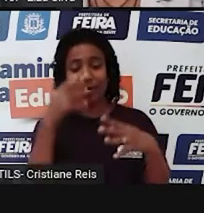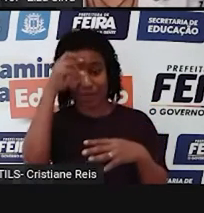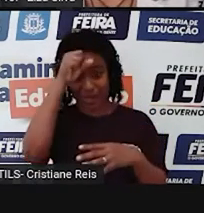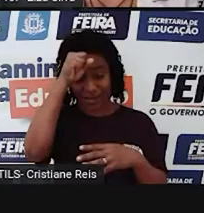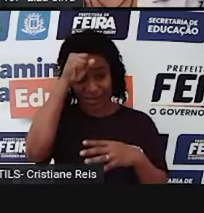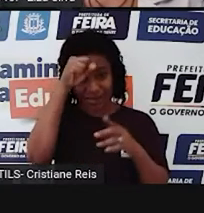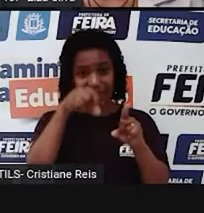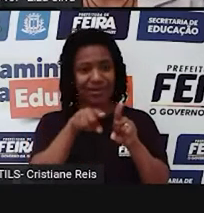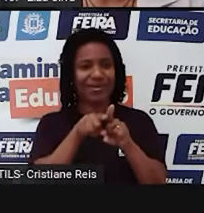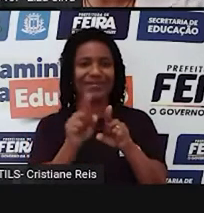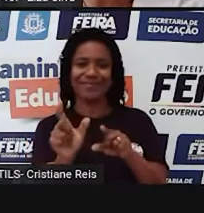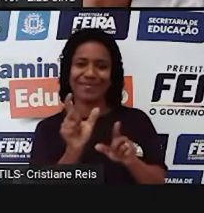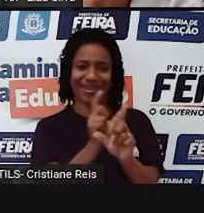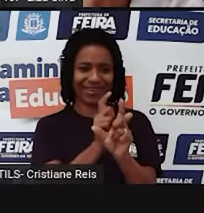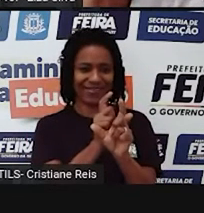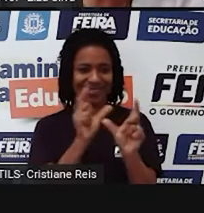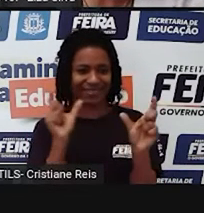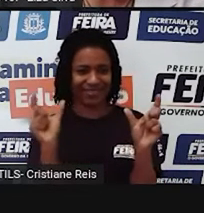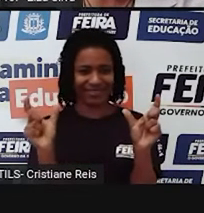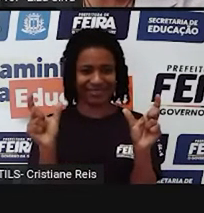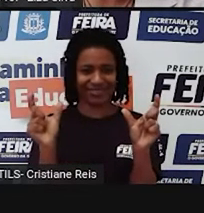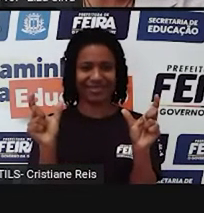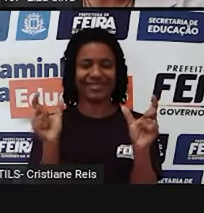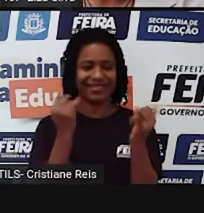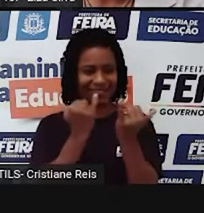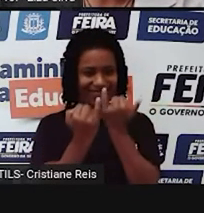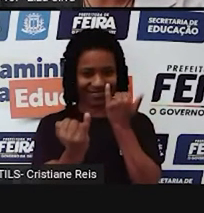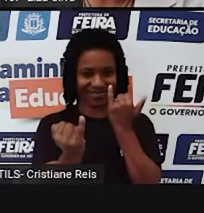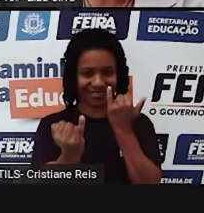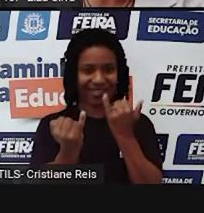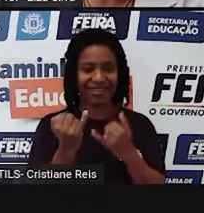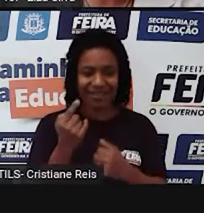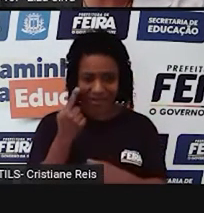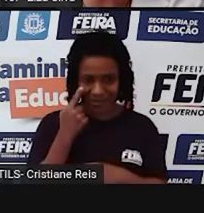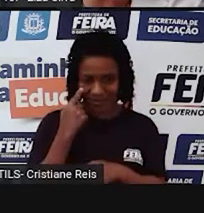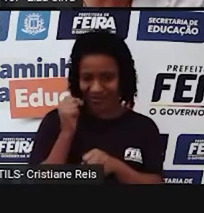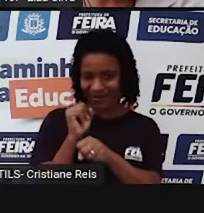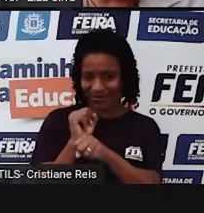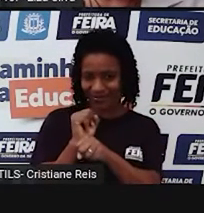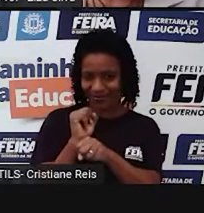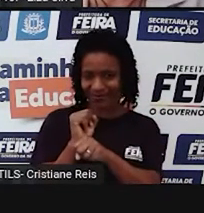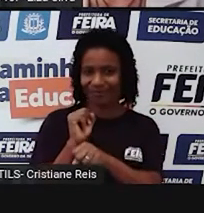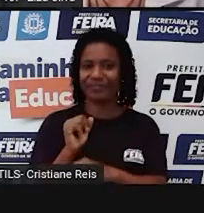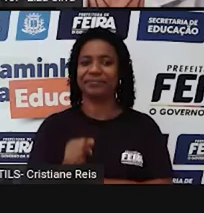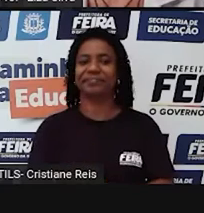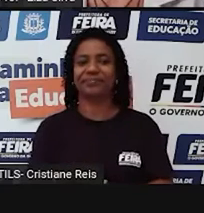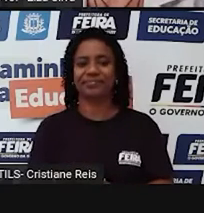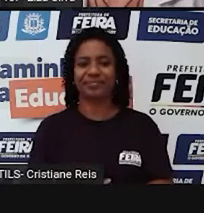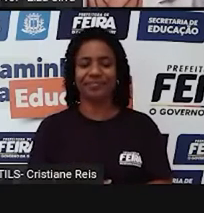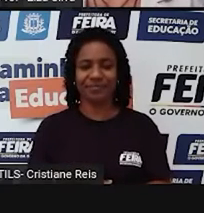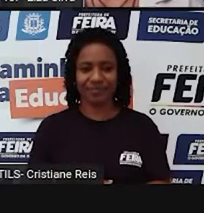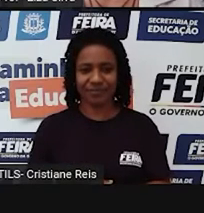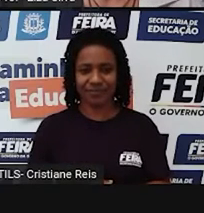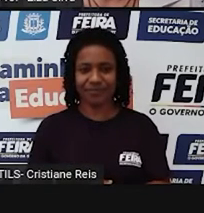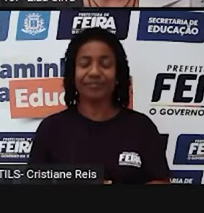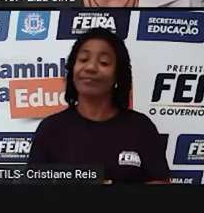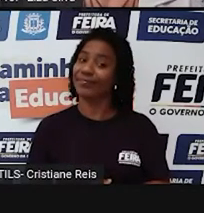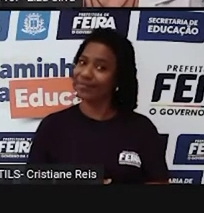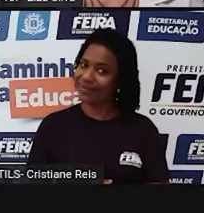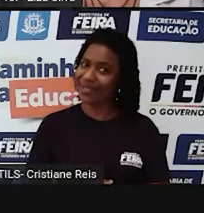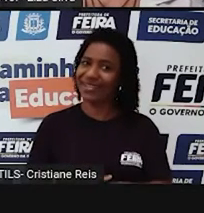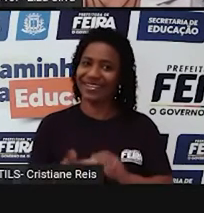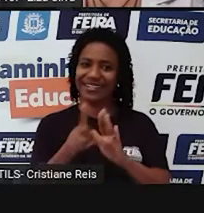palavras cognatas. Ok, let's go? Just a moment, please. É claro